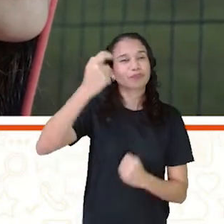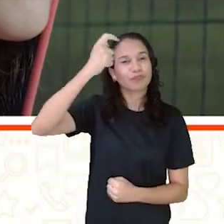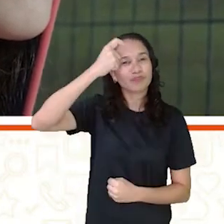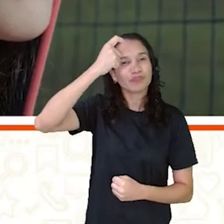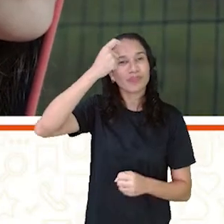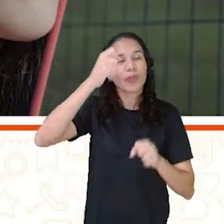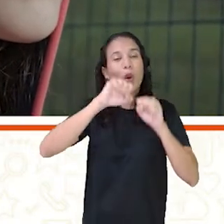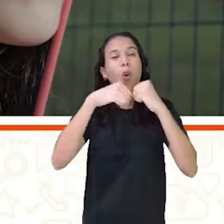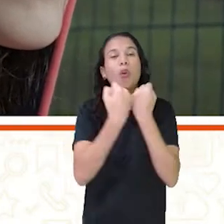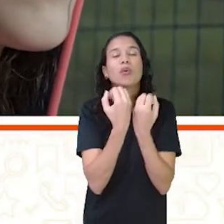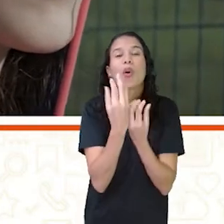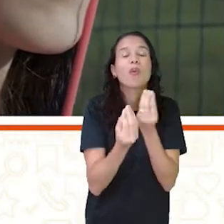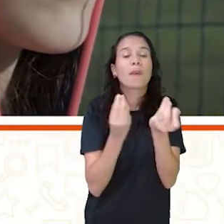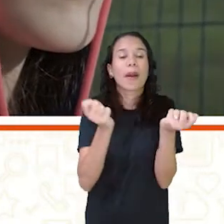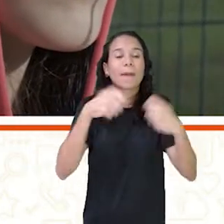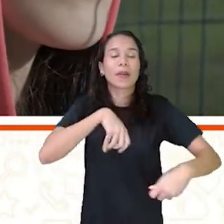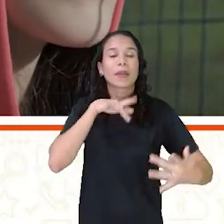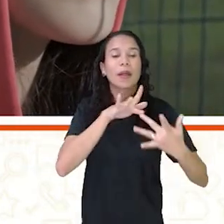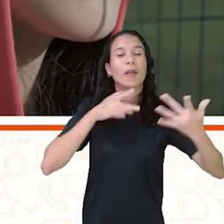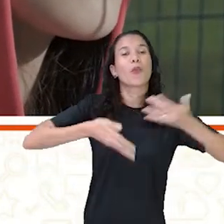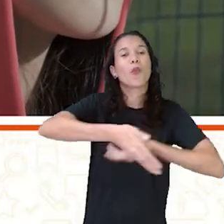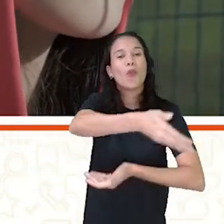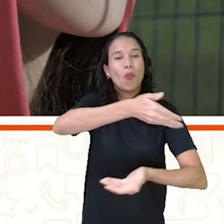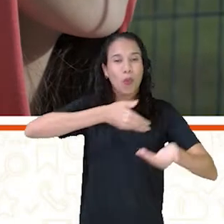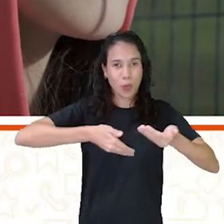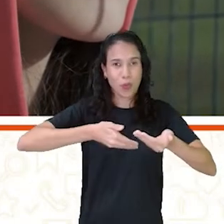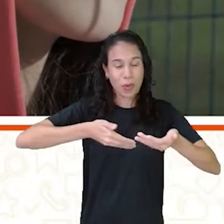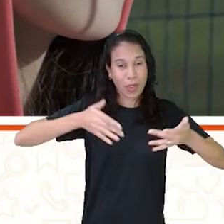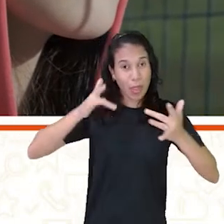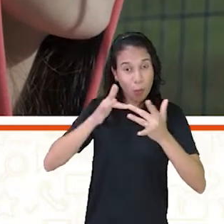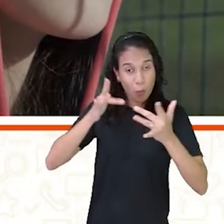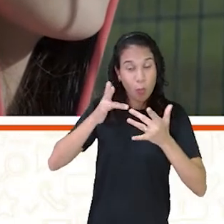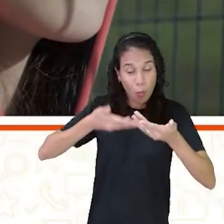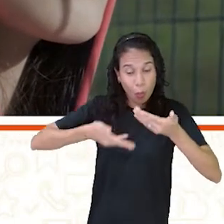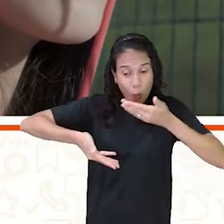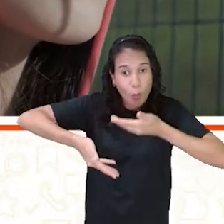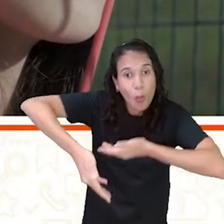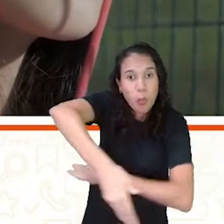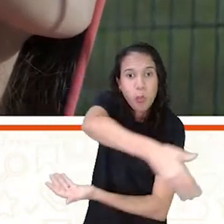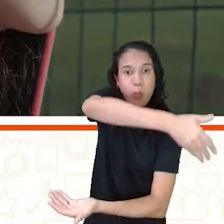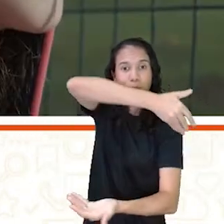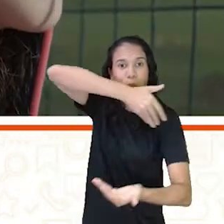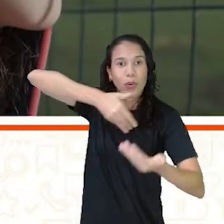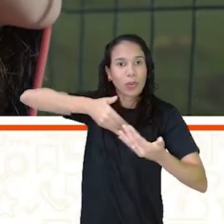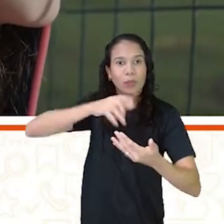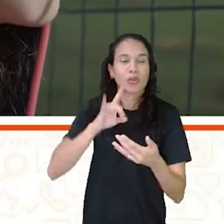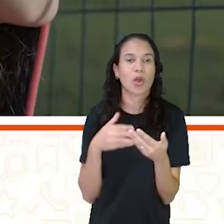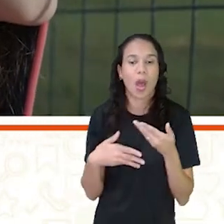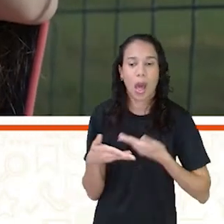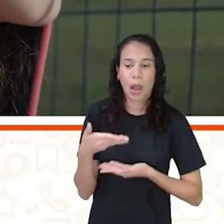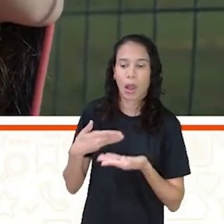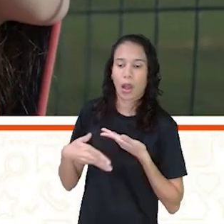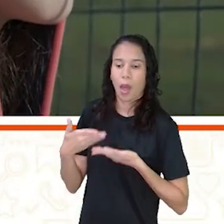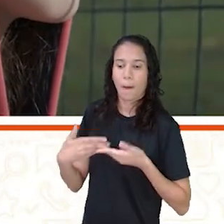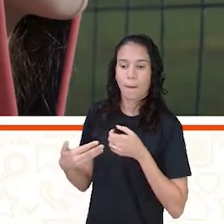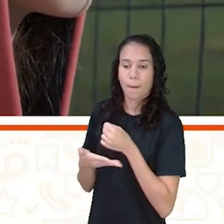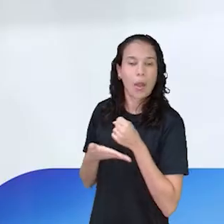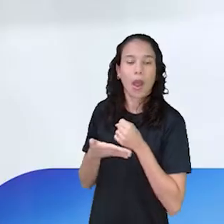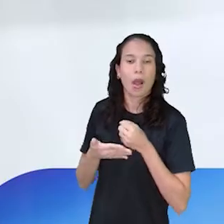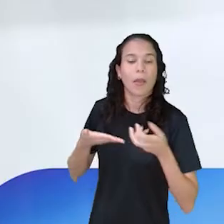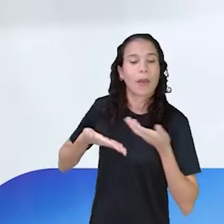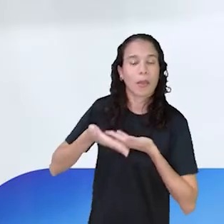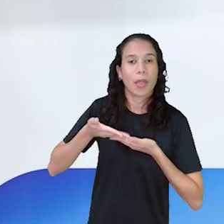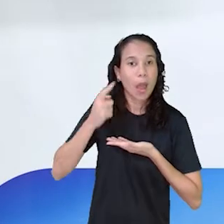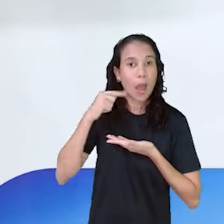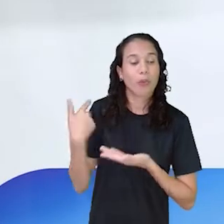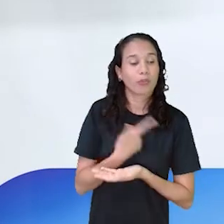gente a capacidade de interação. Uma interação ampla que sai do superficial, né? E quando a gente começa a